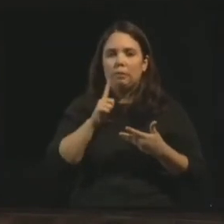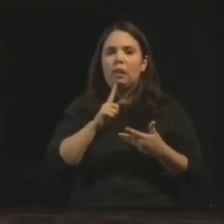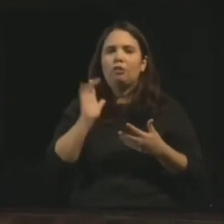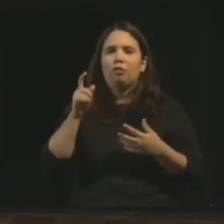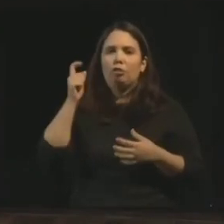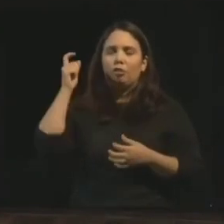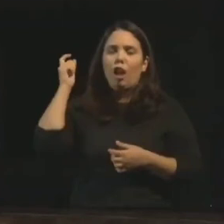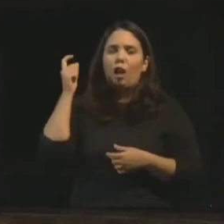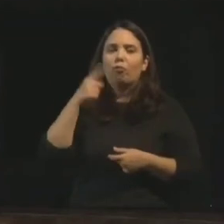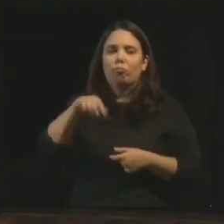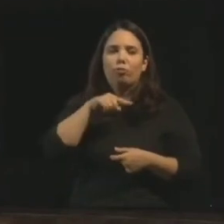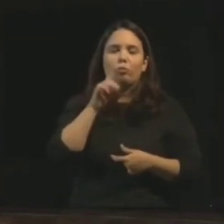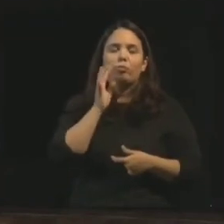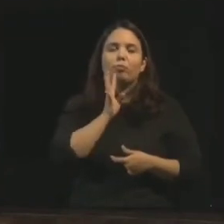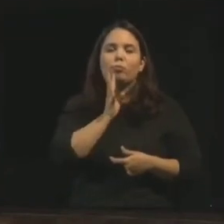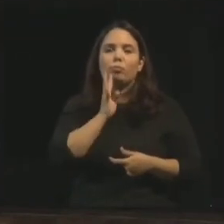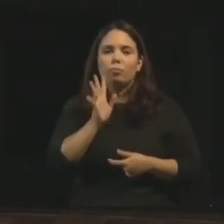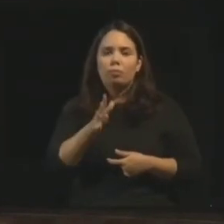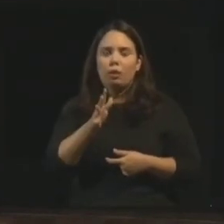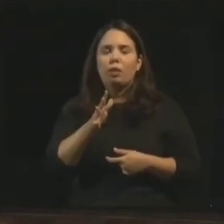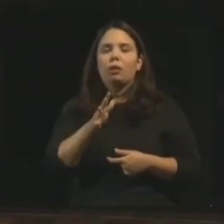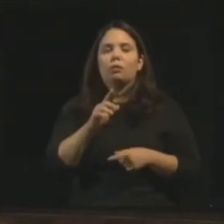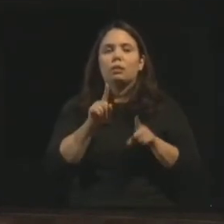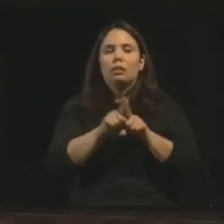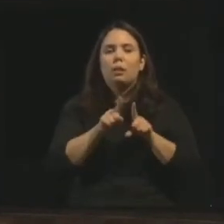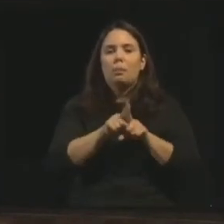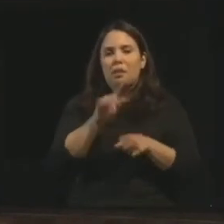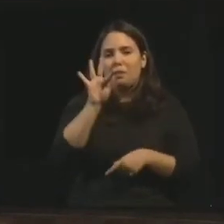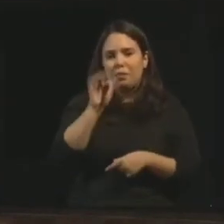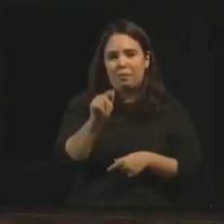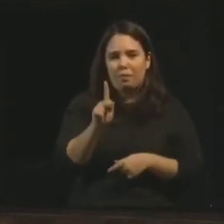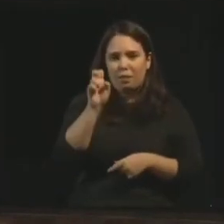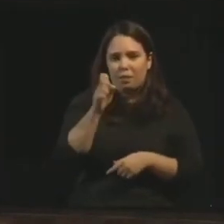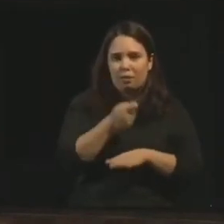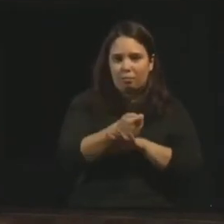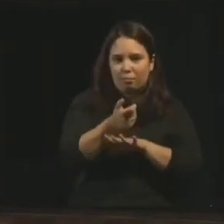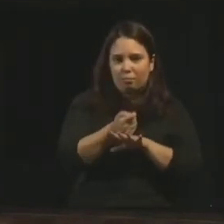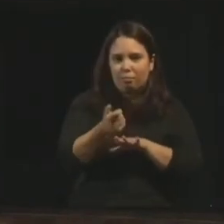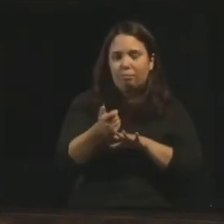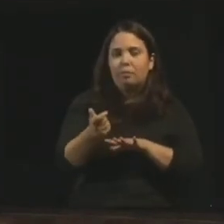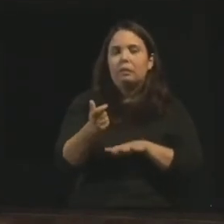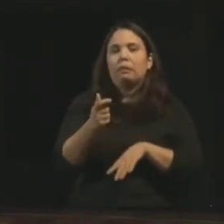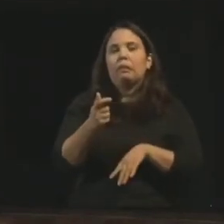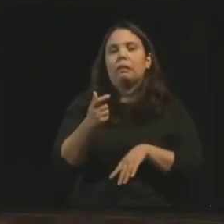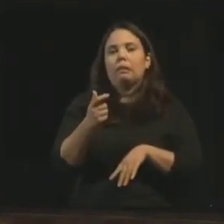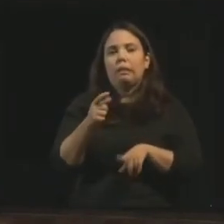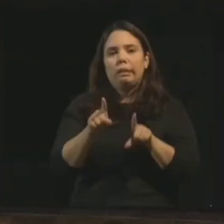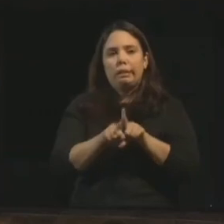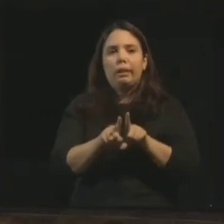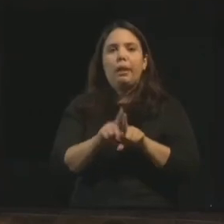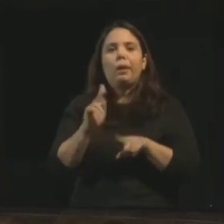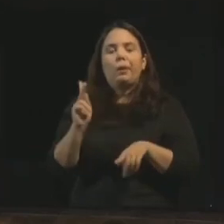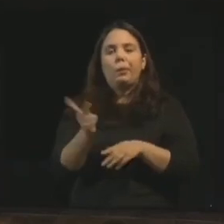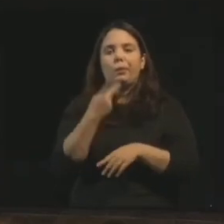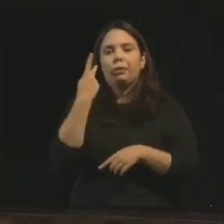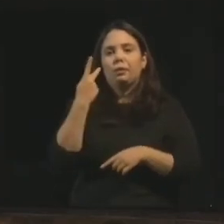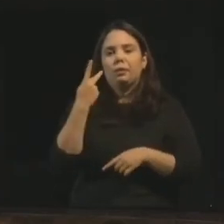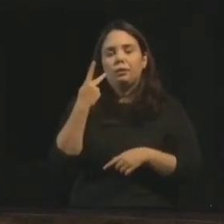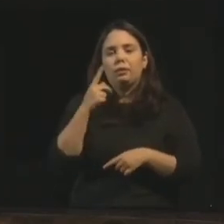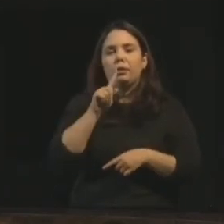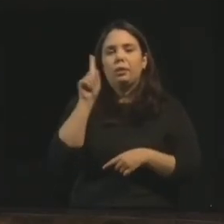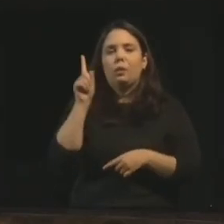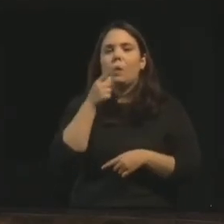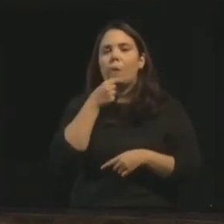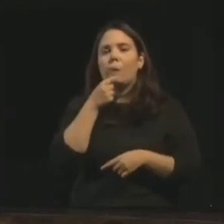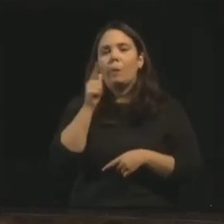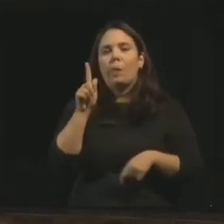qualquer espírito, e além dessas fake news, teve um caso que o Nonato não citou, do Jim Jones, que foi fundador de uma